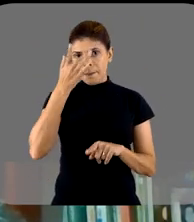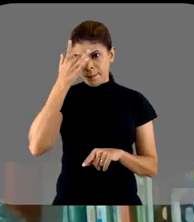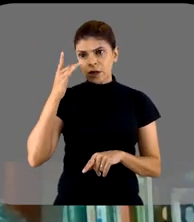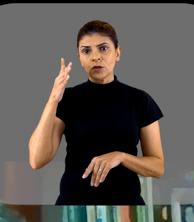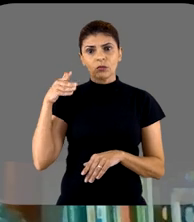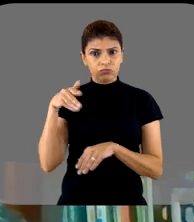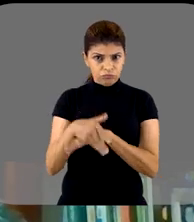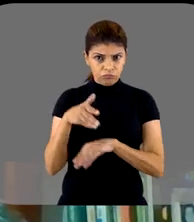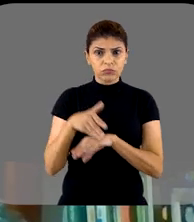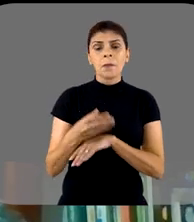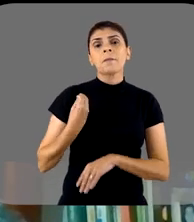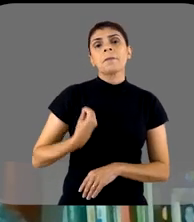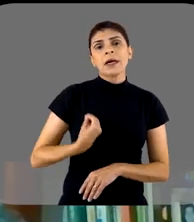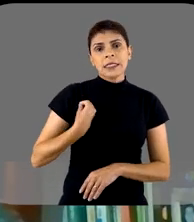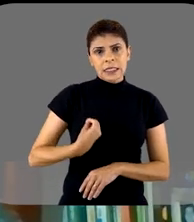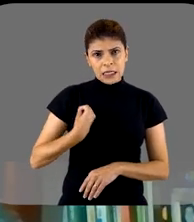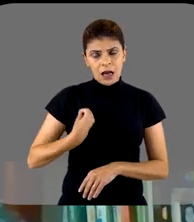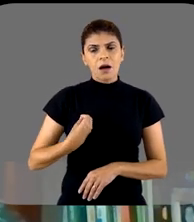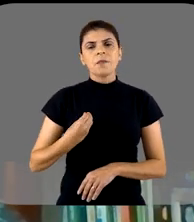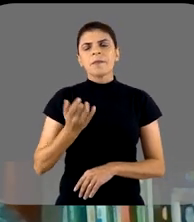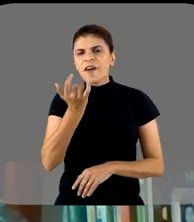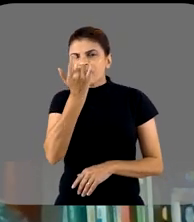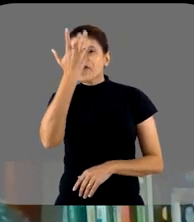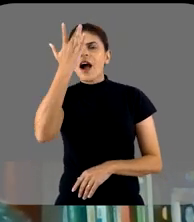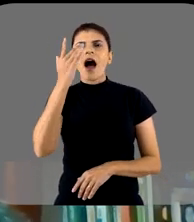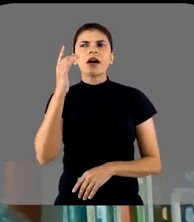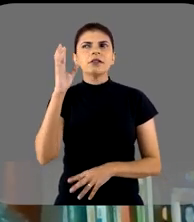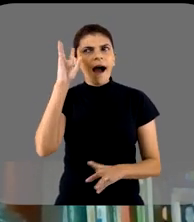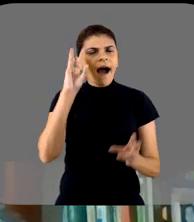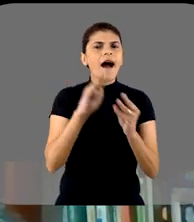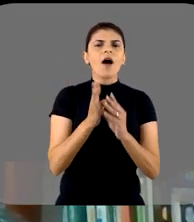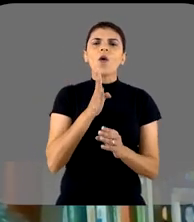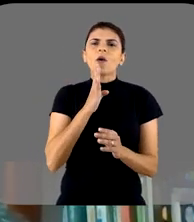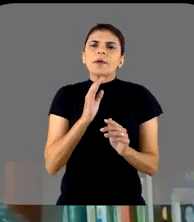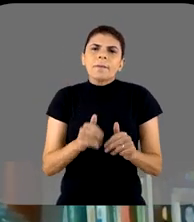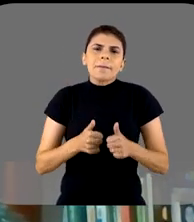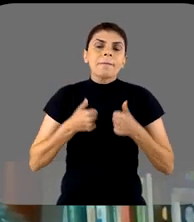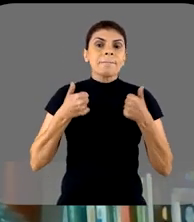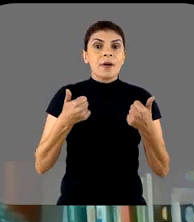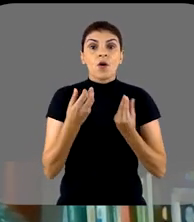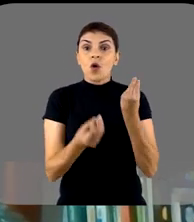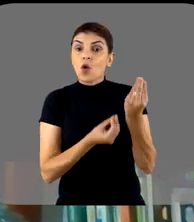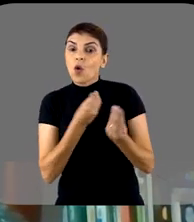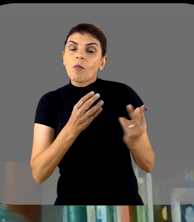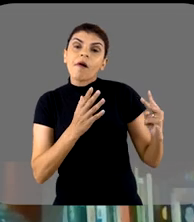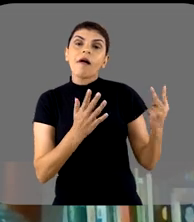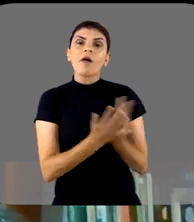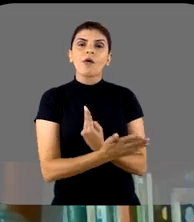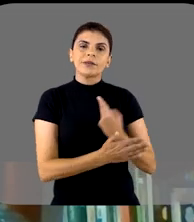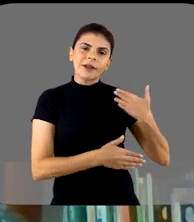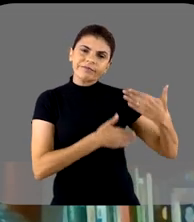os participantes a conhecerem de forma mais